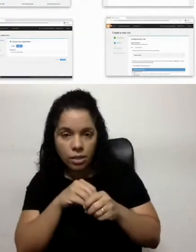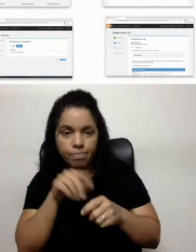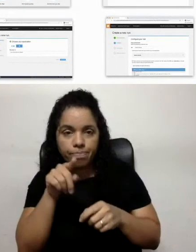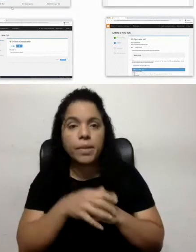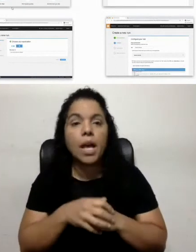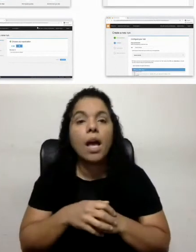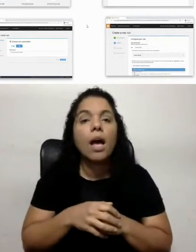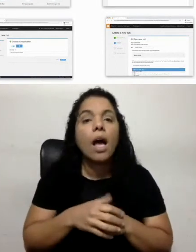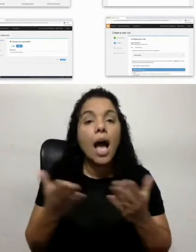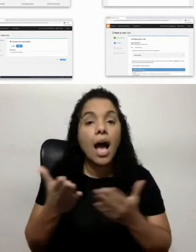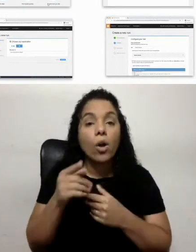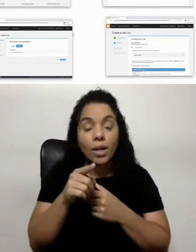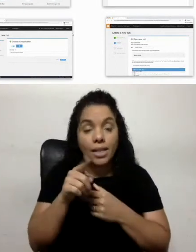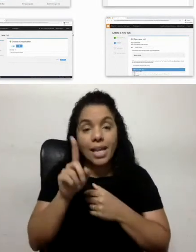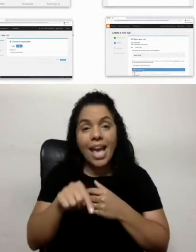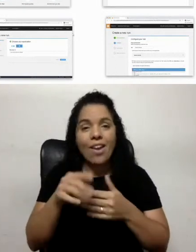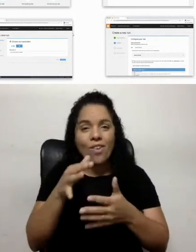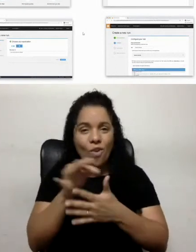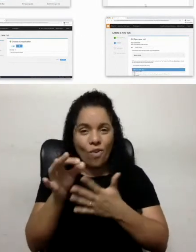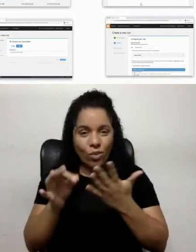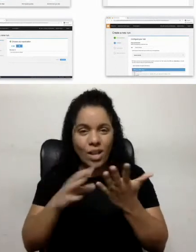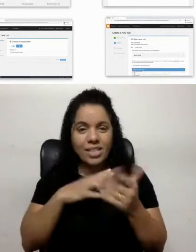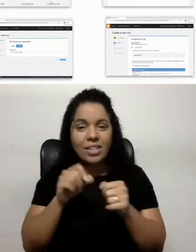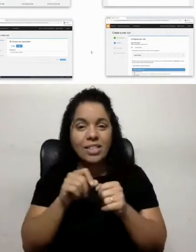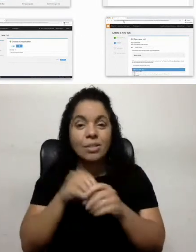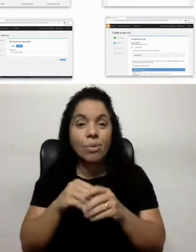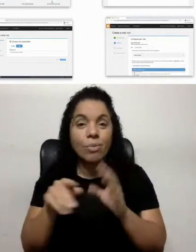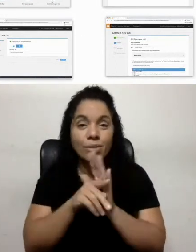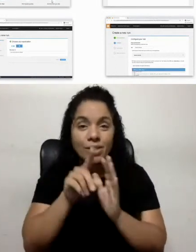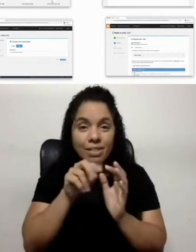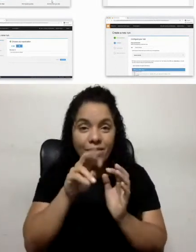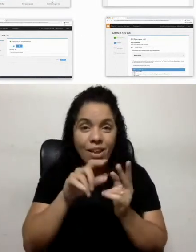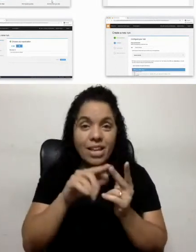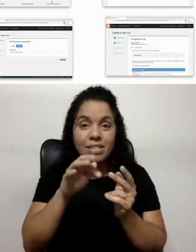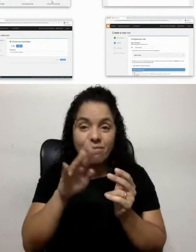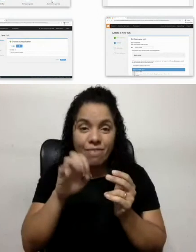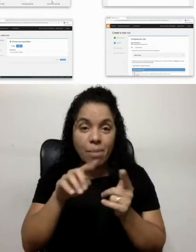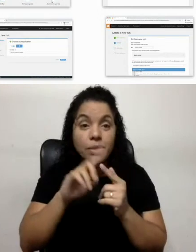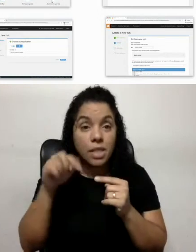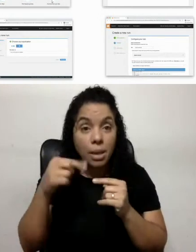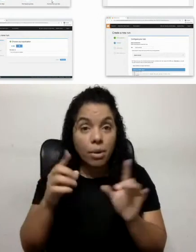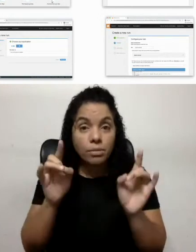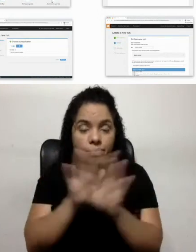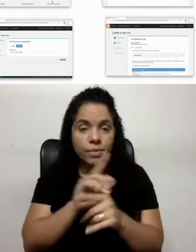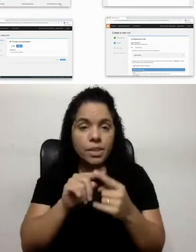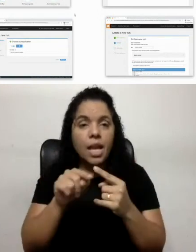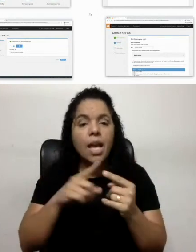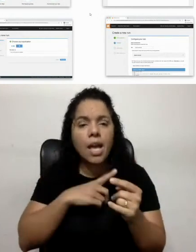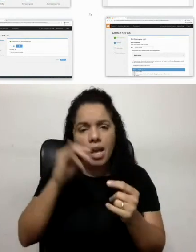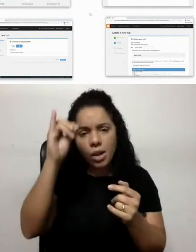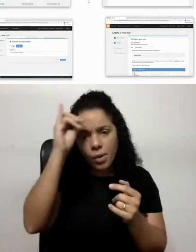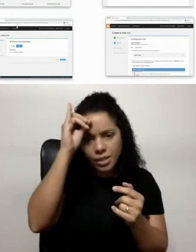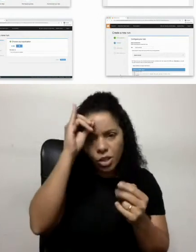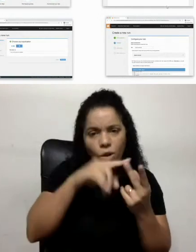Aqui é mais, é uma configuração que é realizada do Device Farm, tá? Então, depois que você fez lá o Android, o